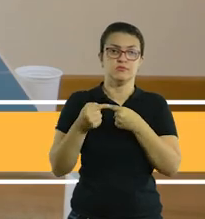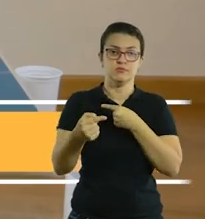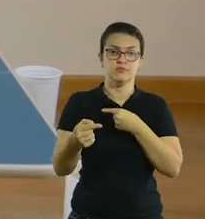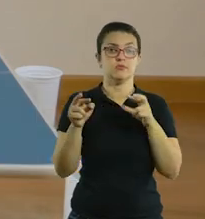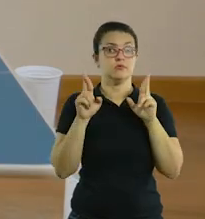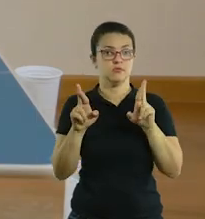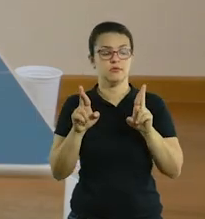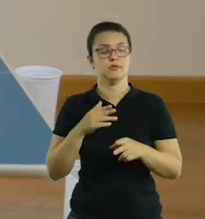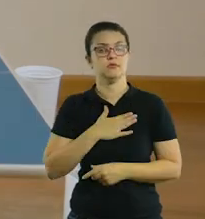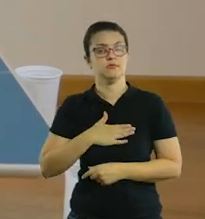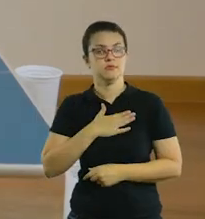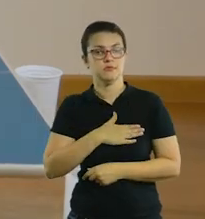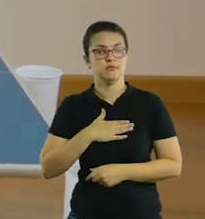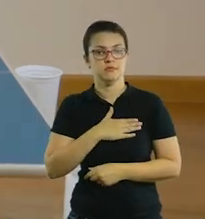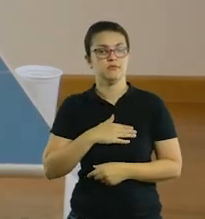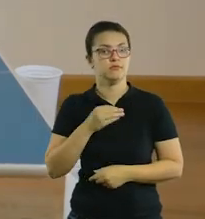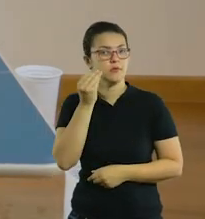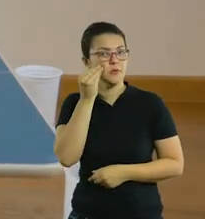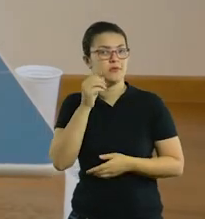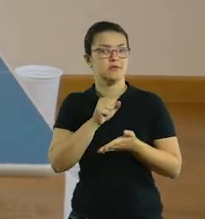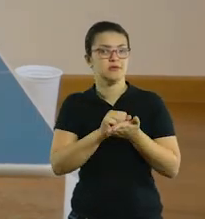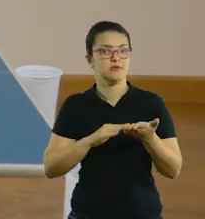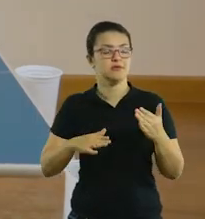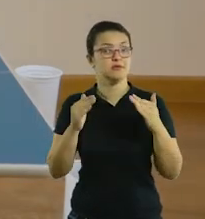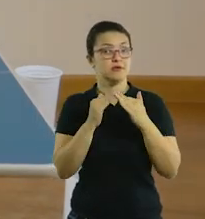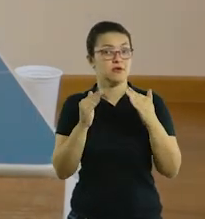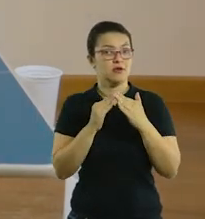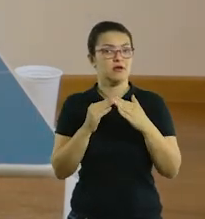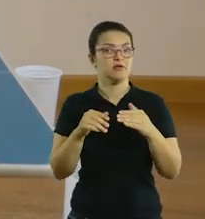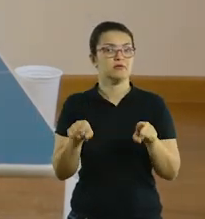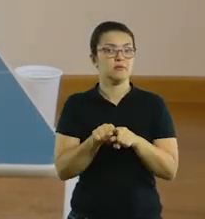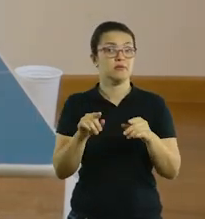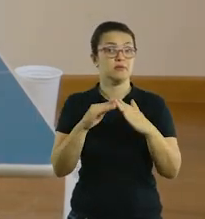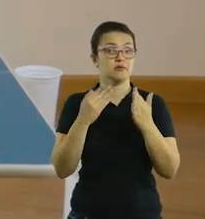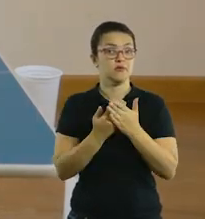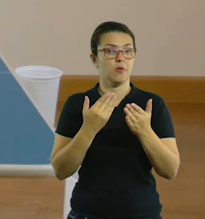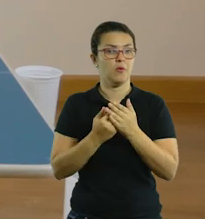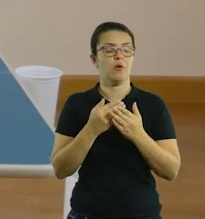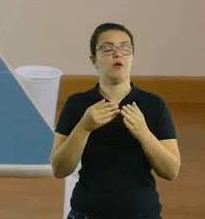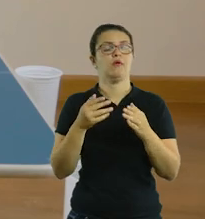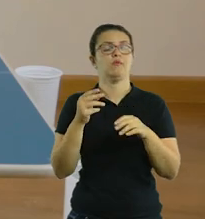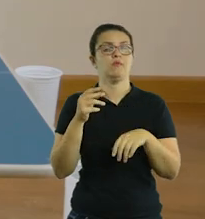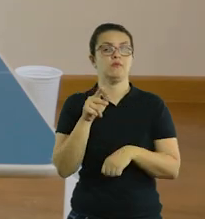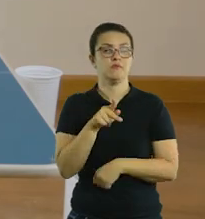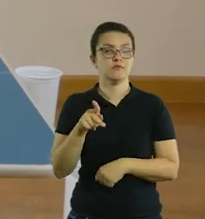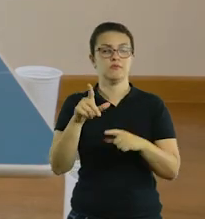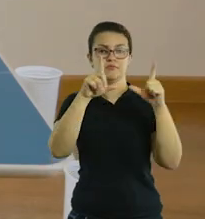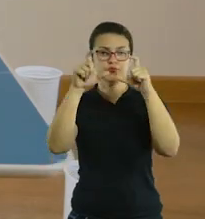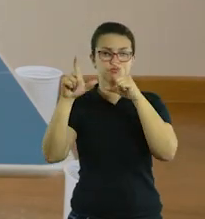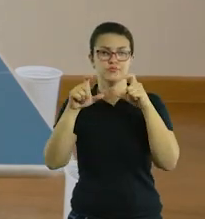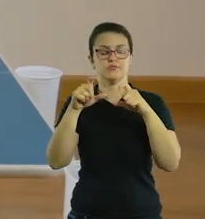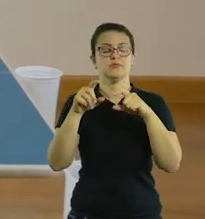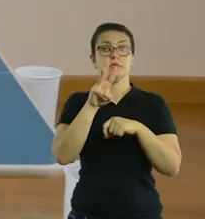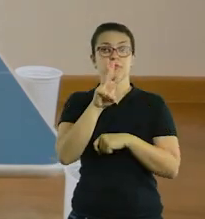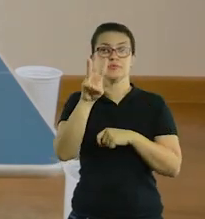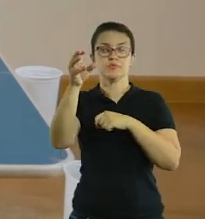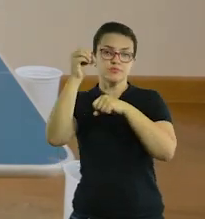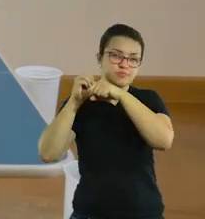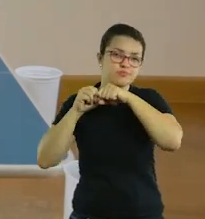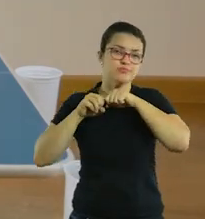sugestões para a semana, espero que vocês tenham gostado, façam em casa, mandem as fotos para as escolas, para as professoras,